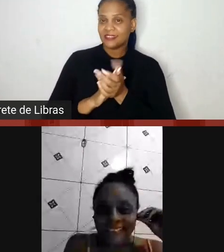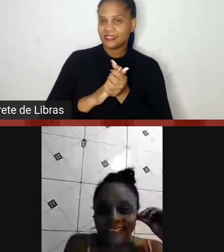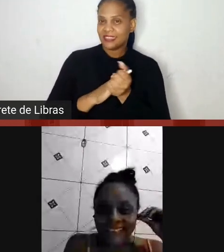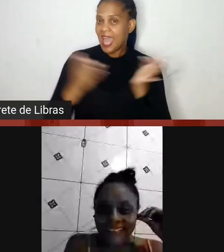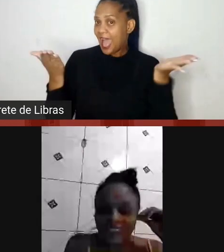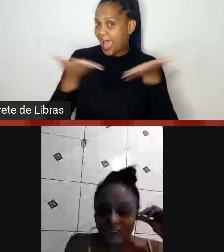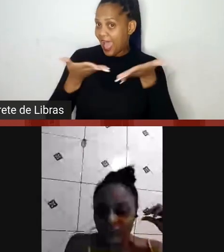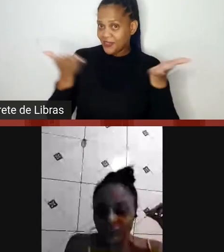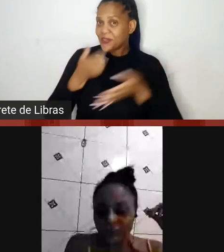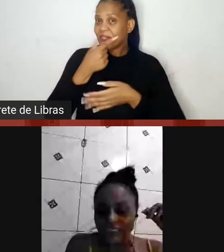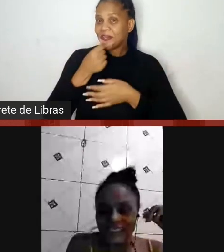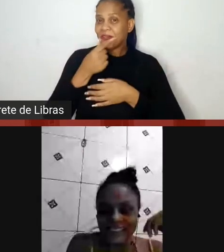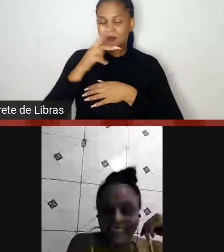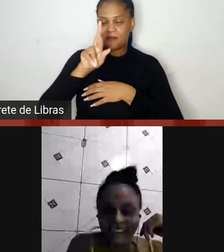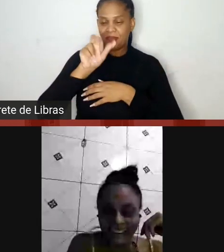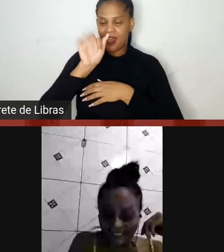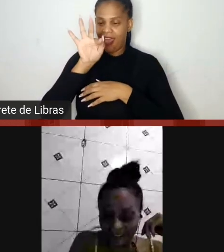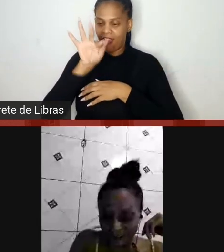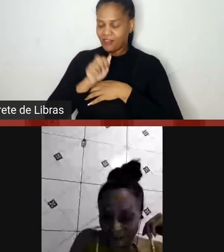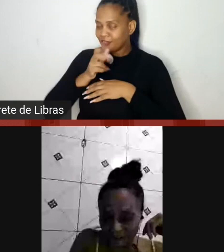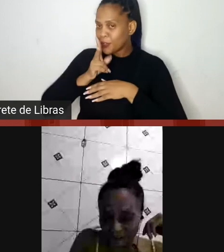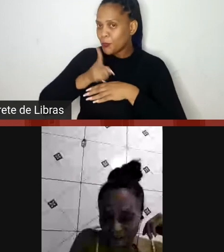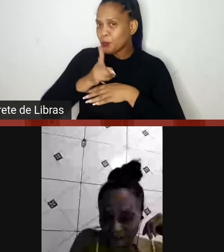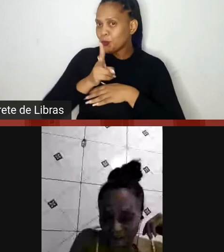você, Rafa. Está ouvindo?